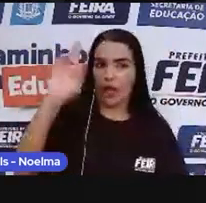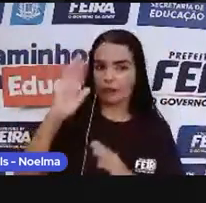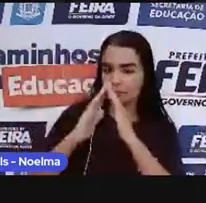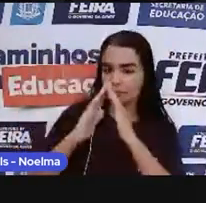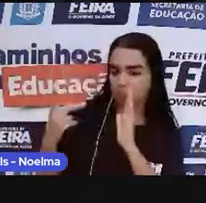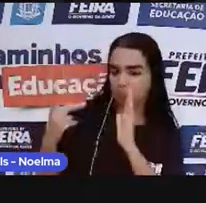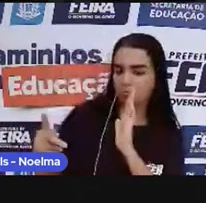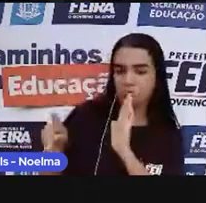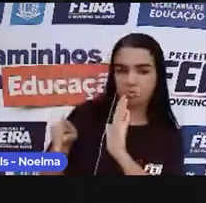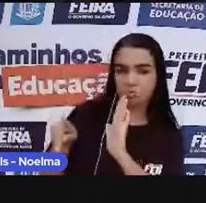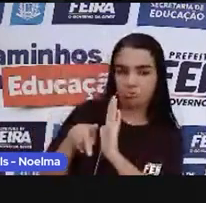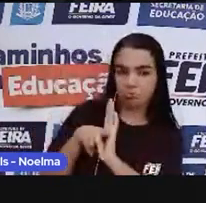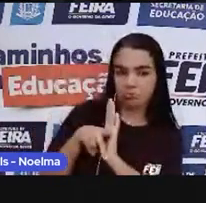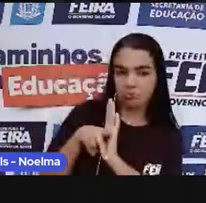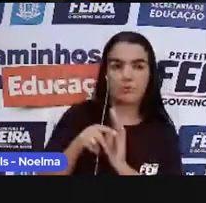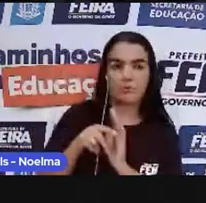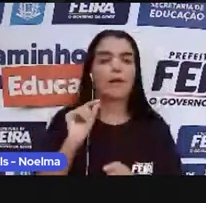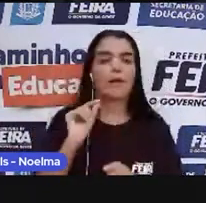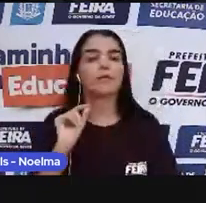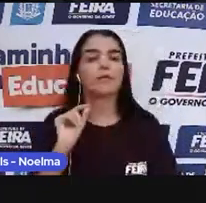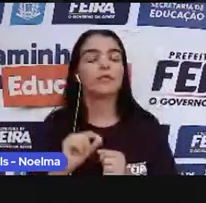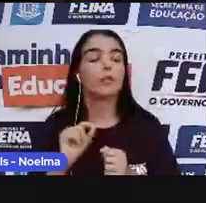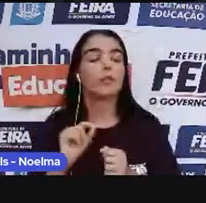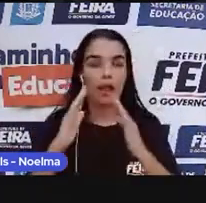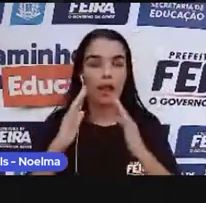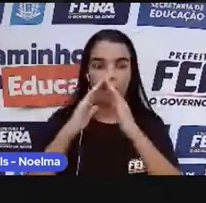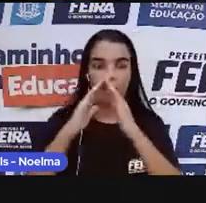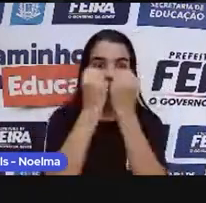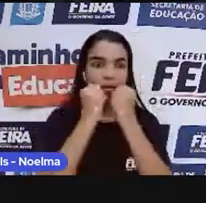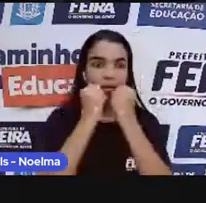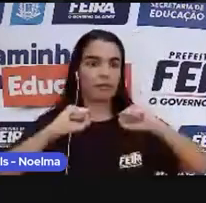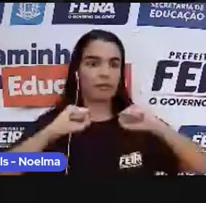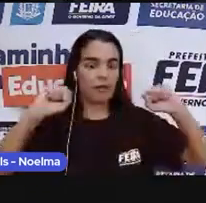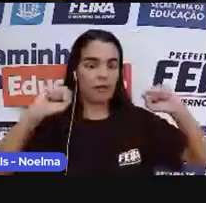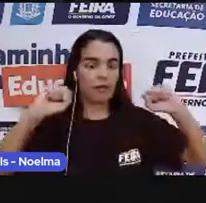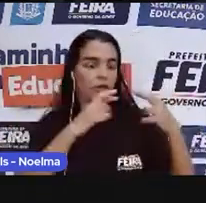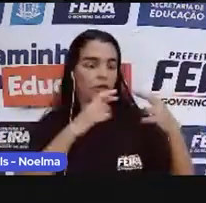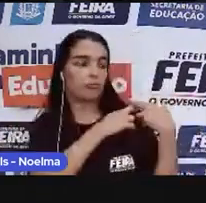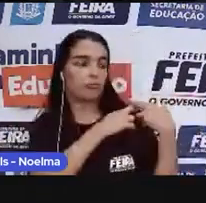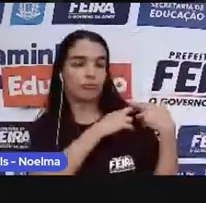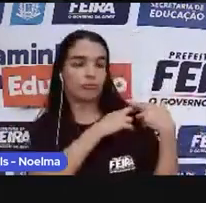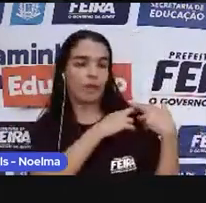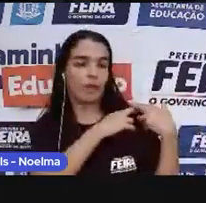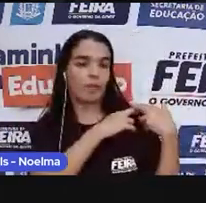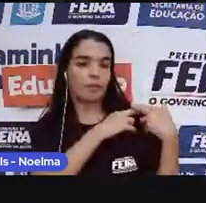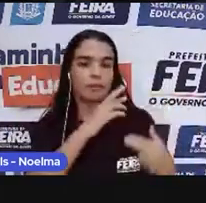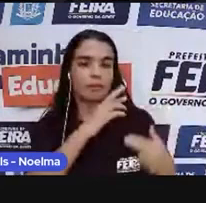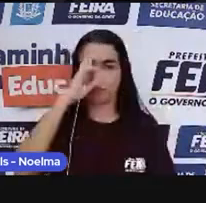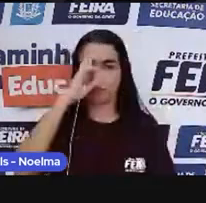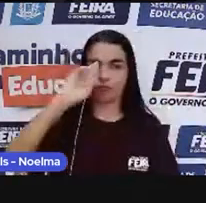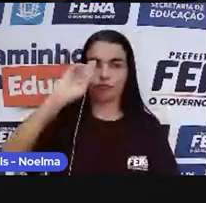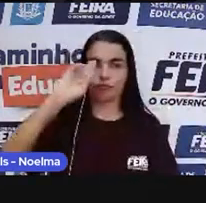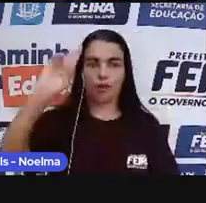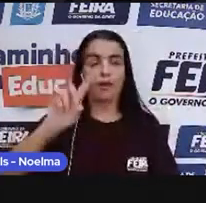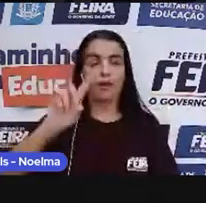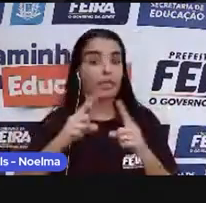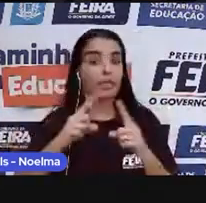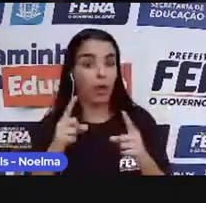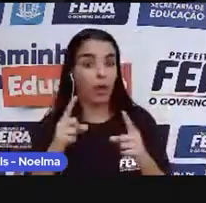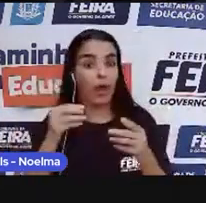desempenhava sua autoridade junto aos seus, cumprindo o seu papel de patriarca. Então, aí dentro da sociedade